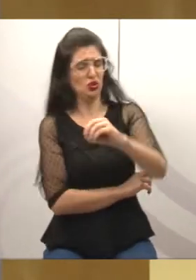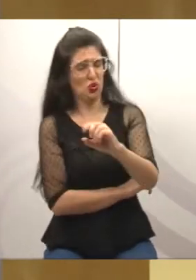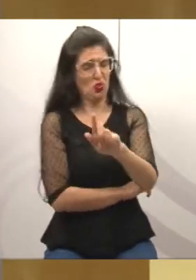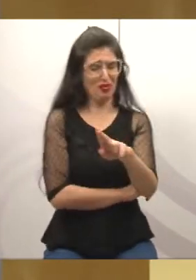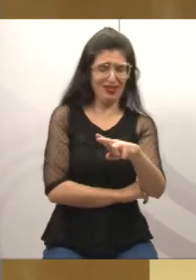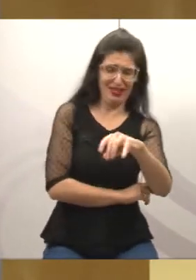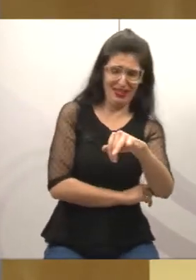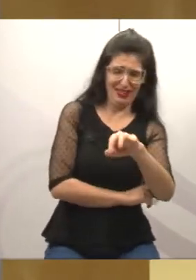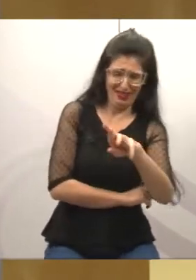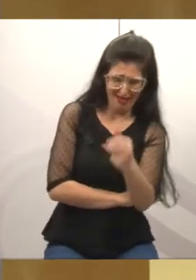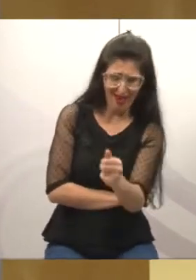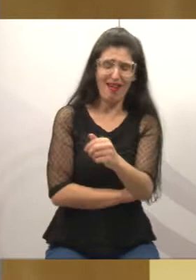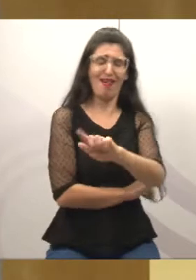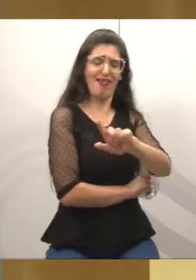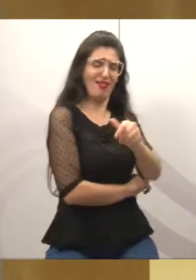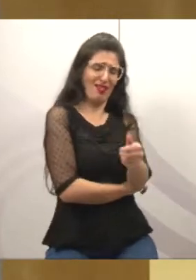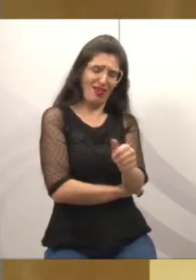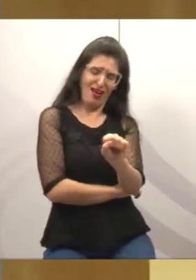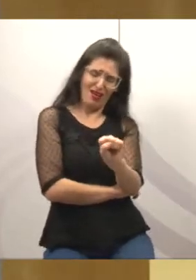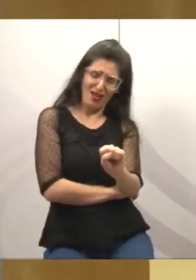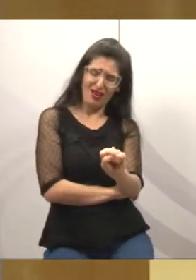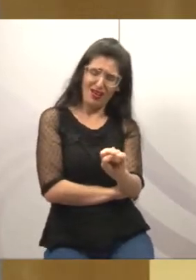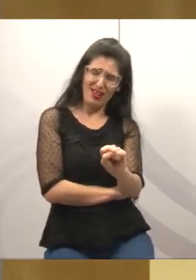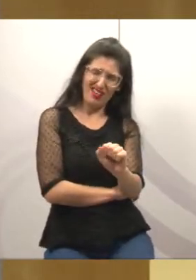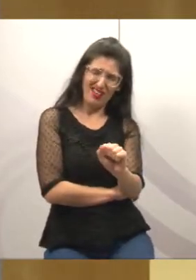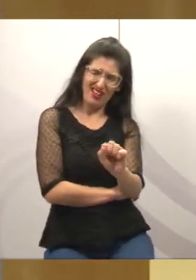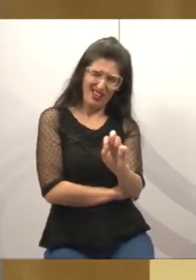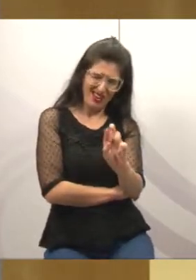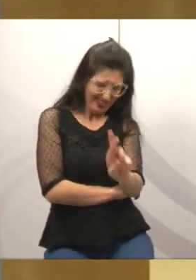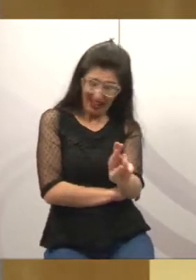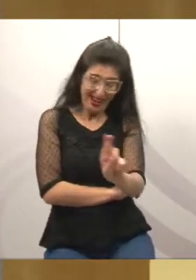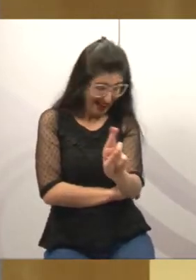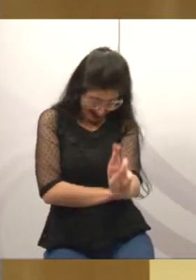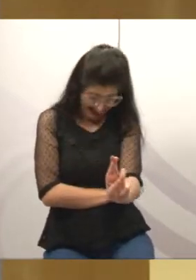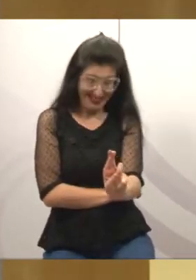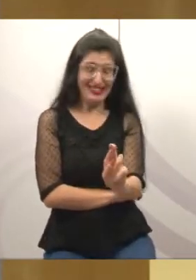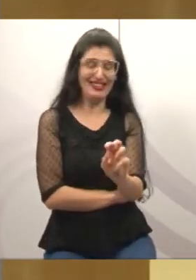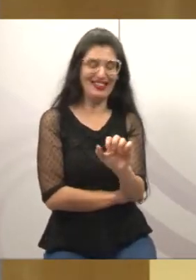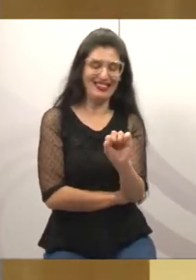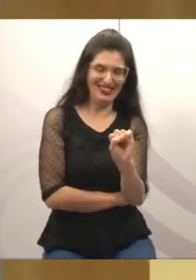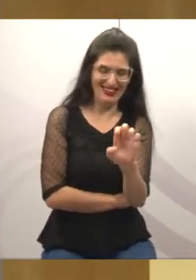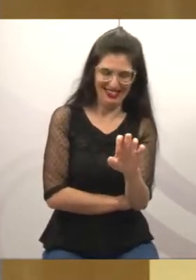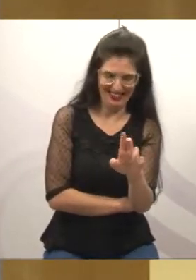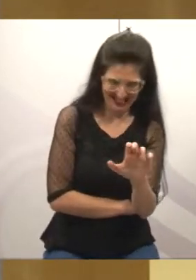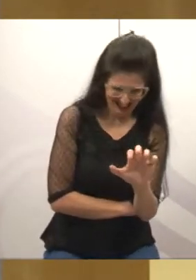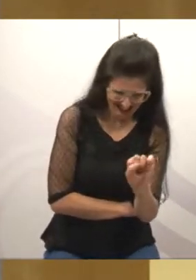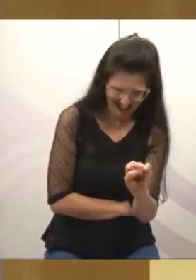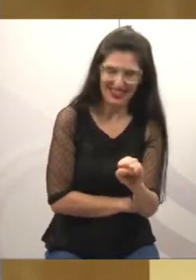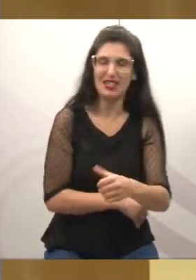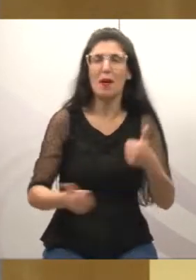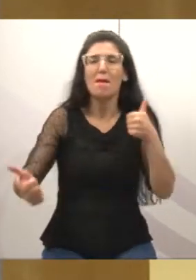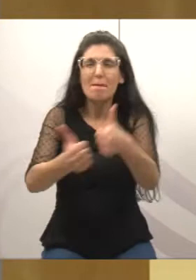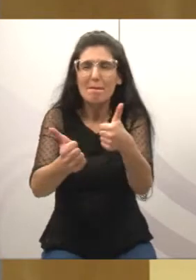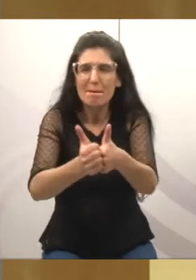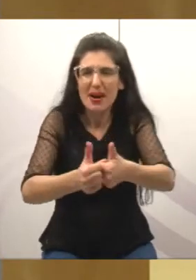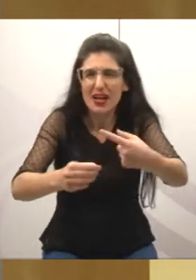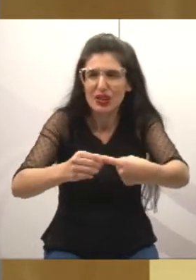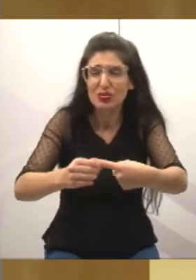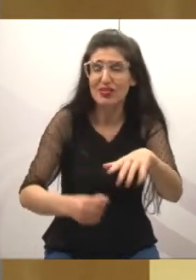projeto é esse. Mas é uma rua que está aí a menos de 2,5 km do centro da cidade,